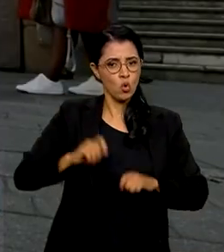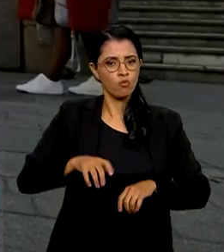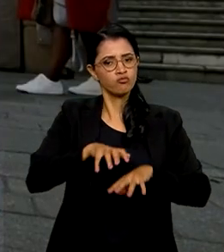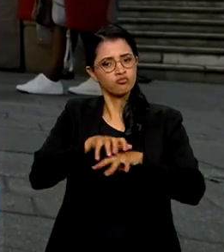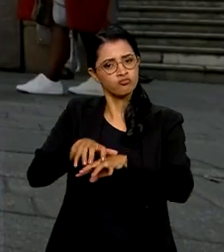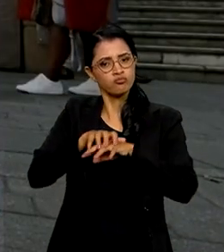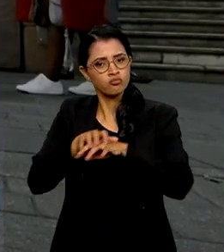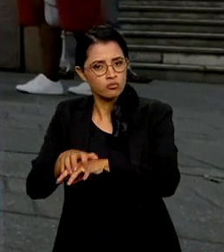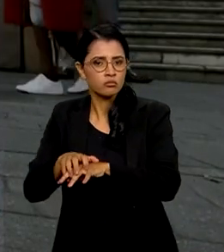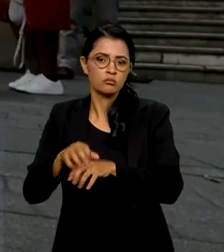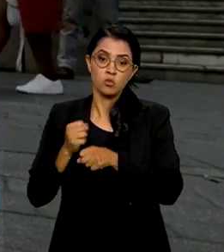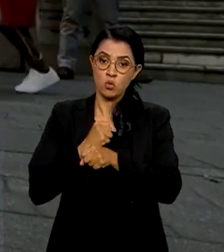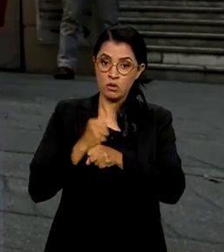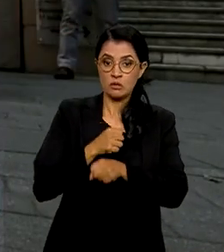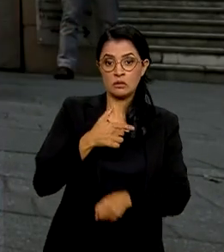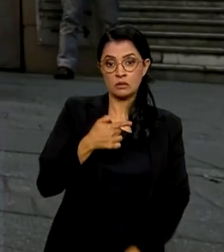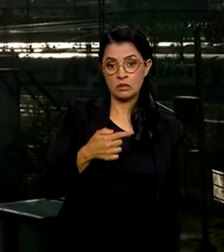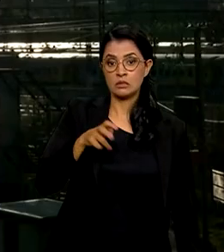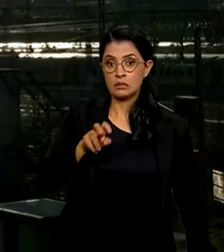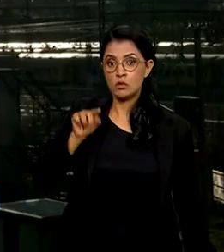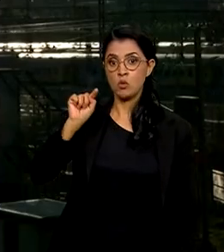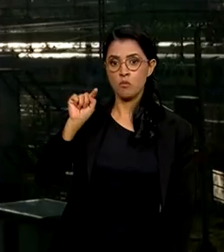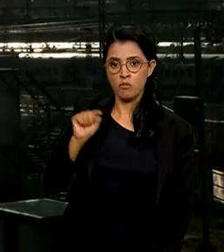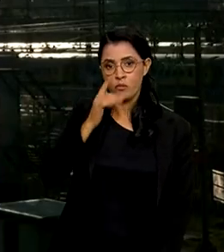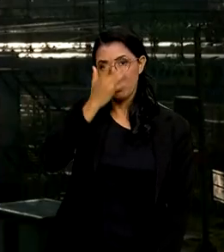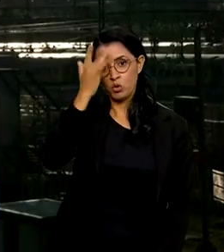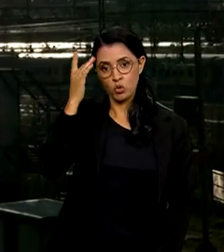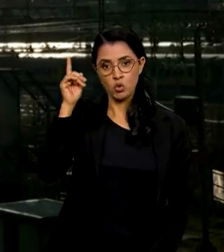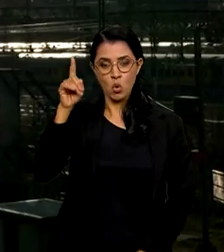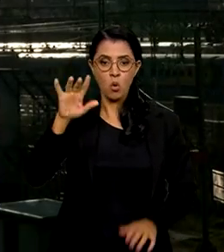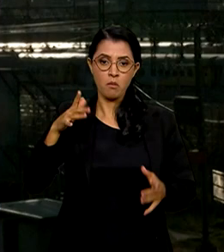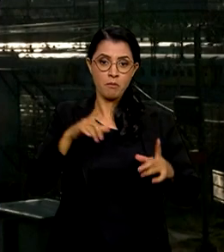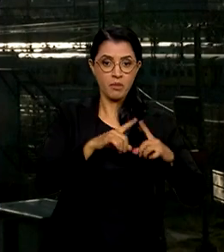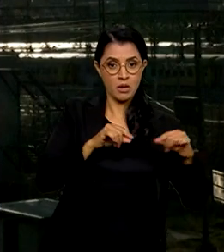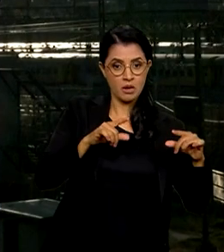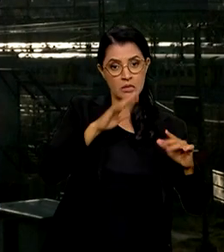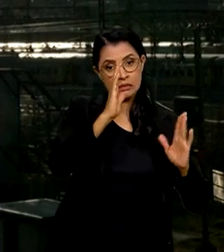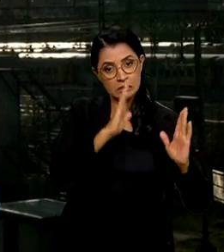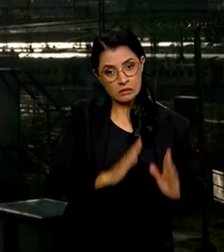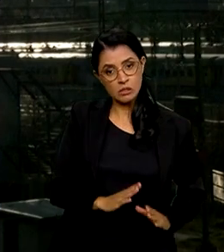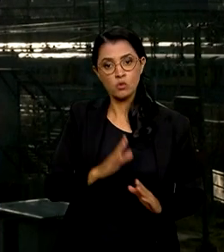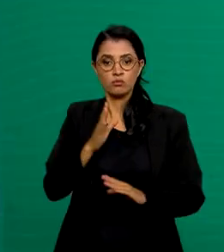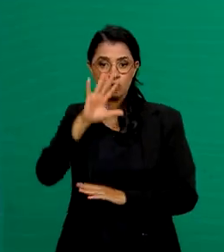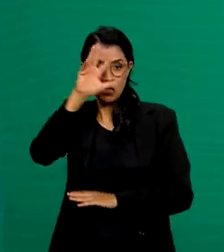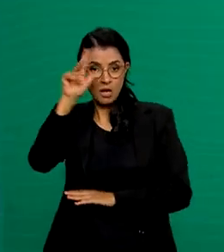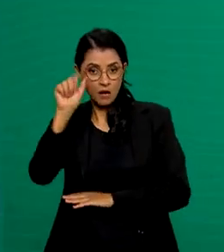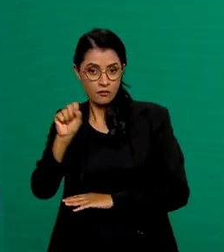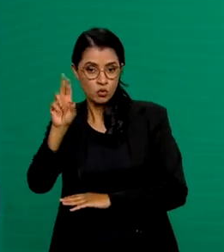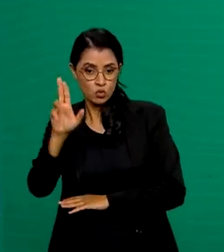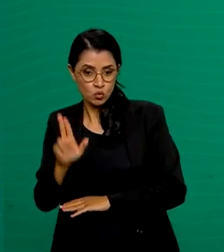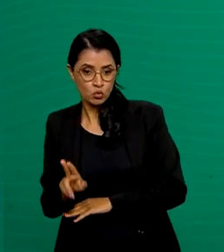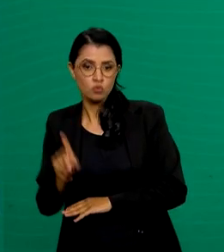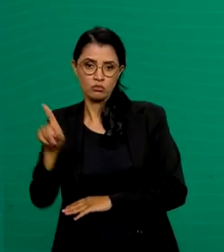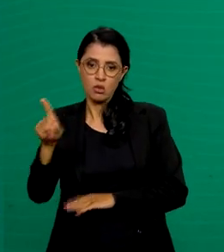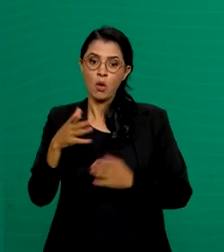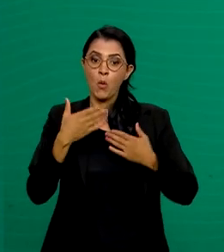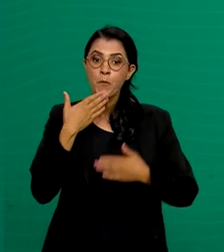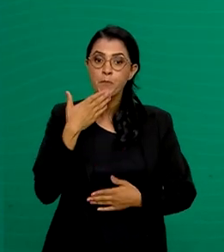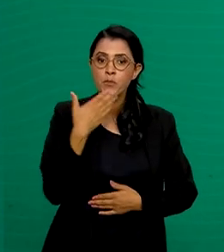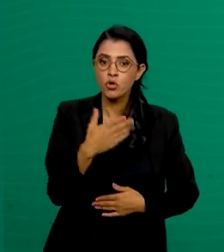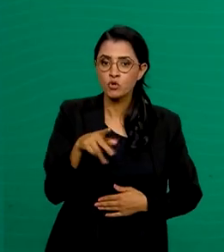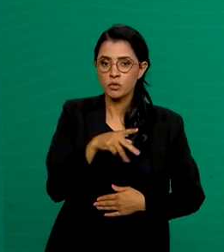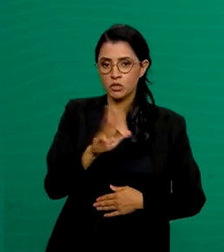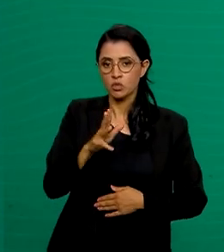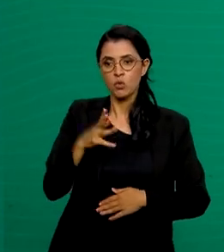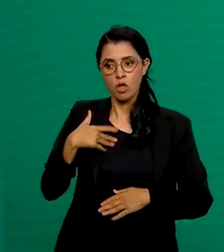anualmente cerca de 75 mil passageiros entre Brasil e África do Sul. Era um pedido do presidente Lula. Logo que eu